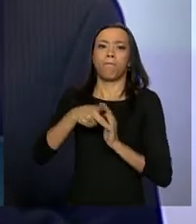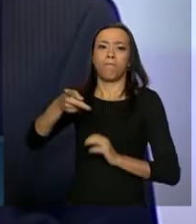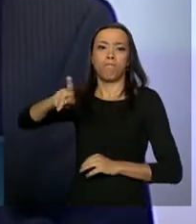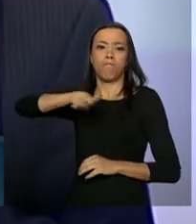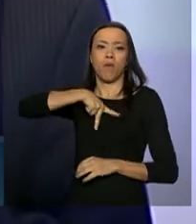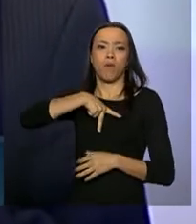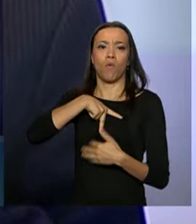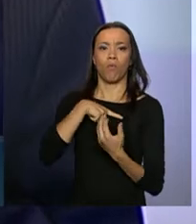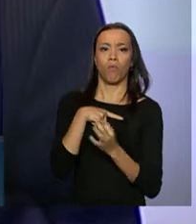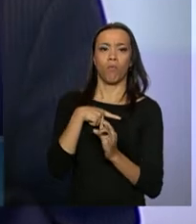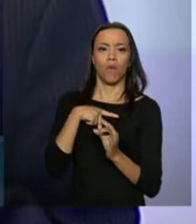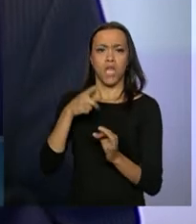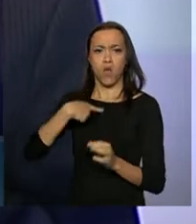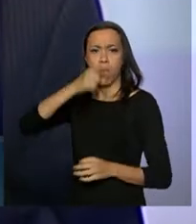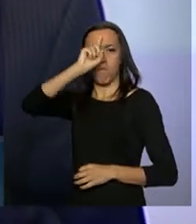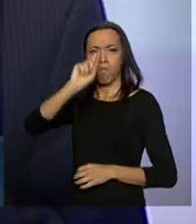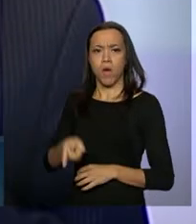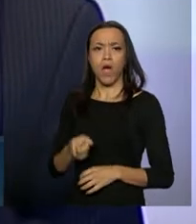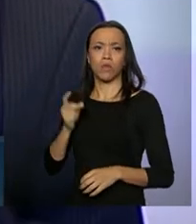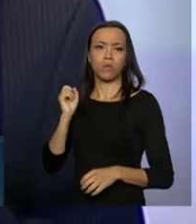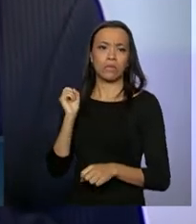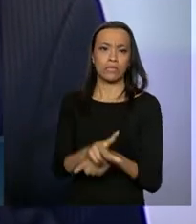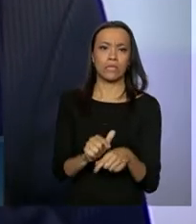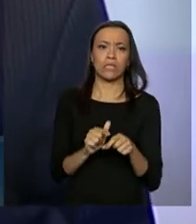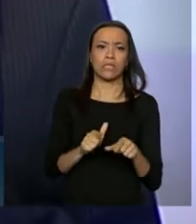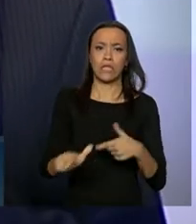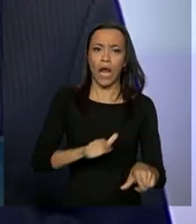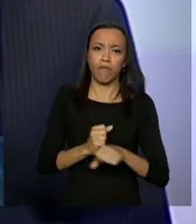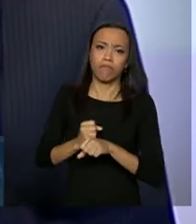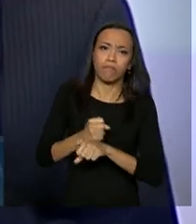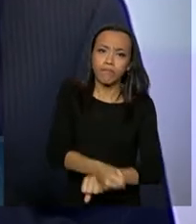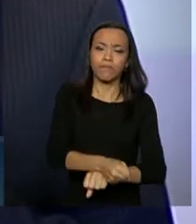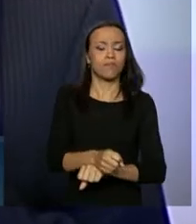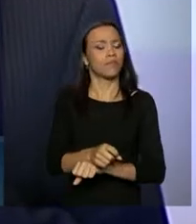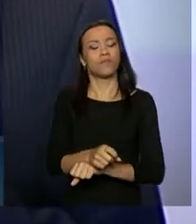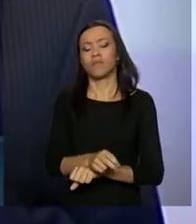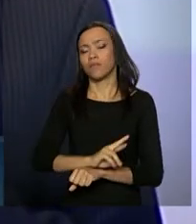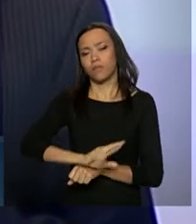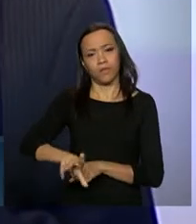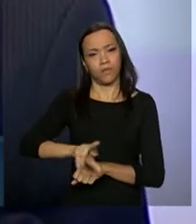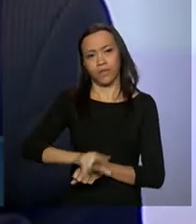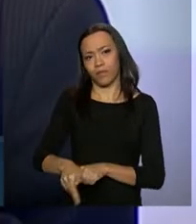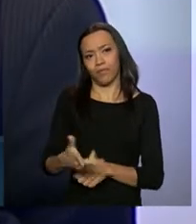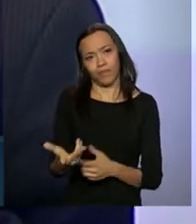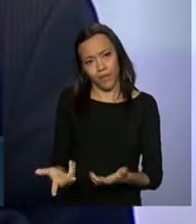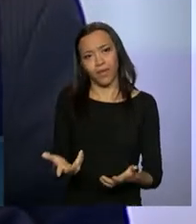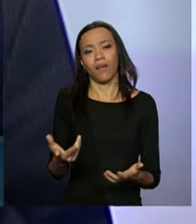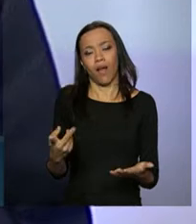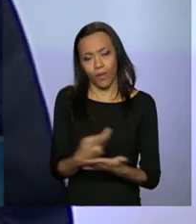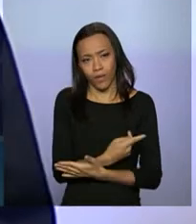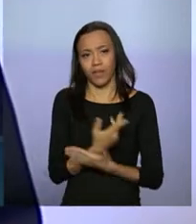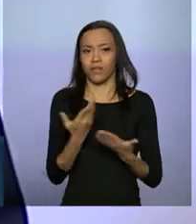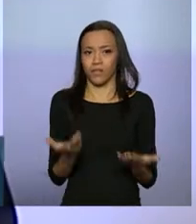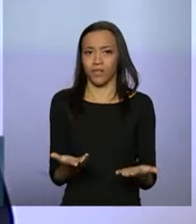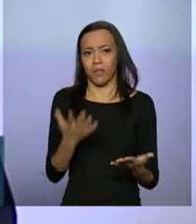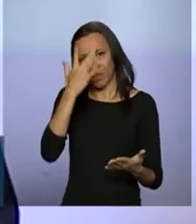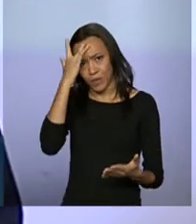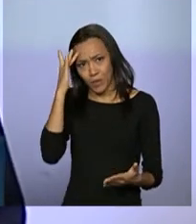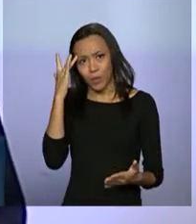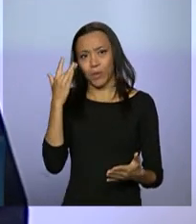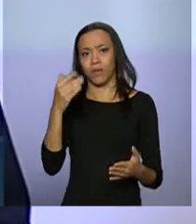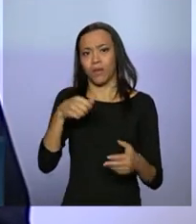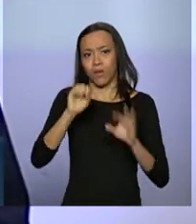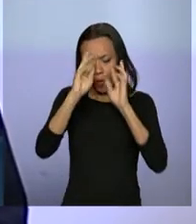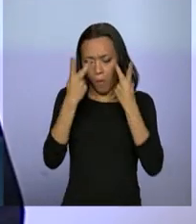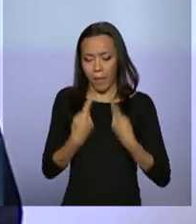efetiva que submete à pessoa humana a humilhação, a degradação,